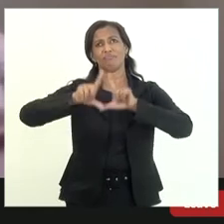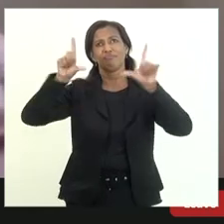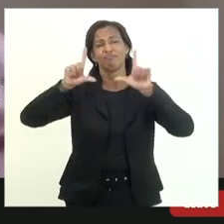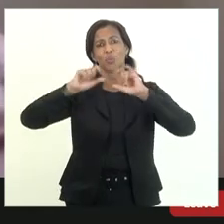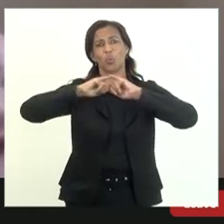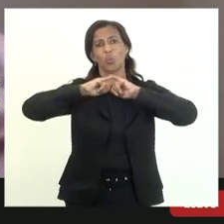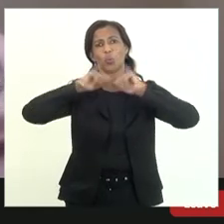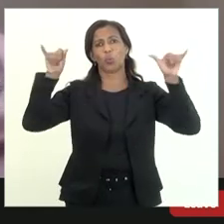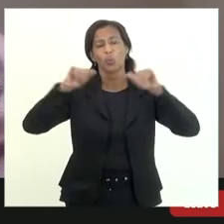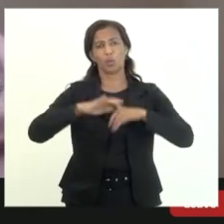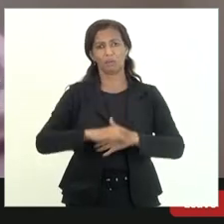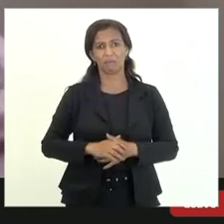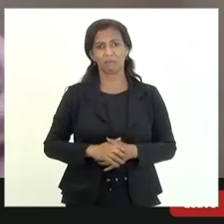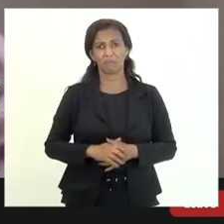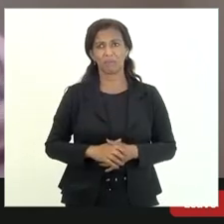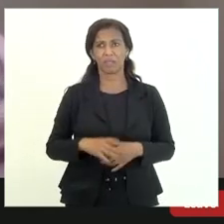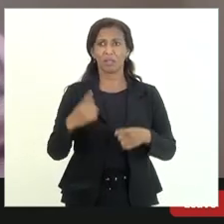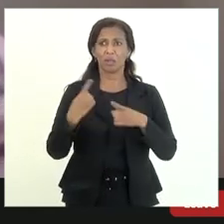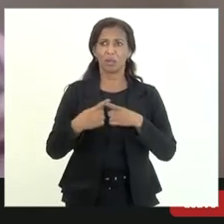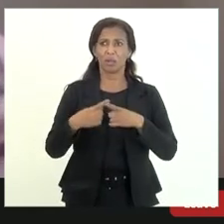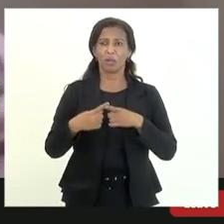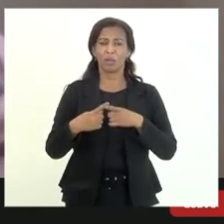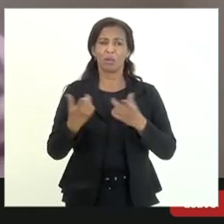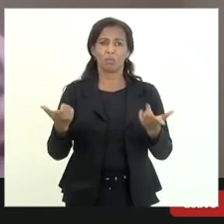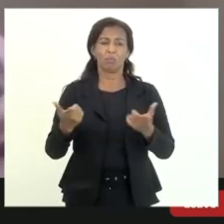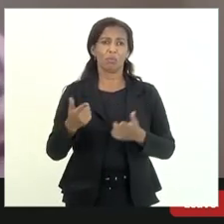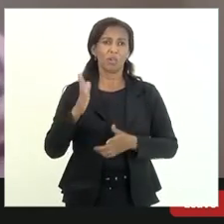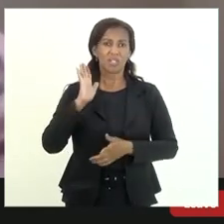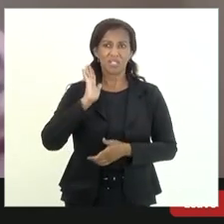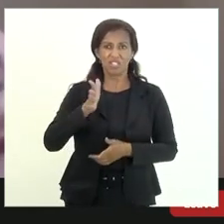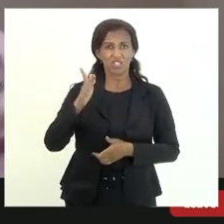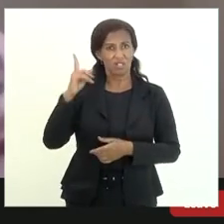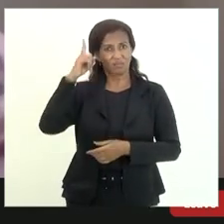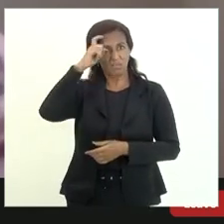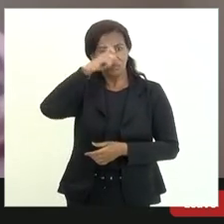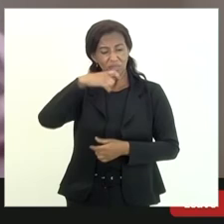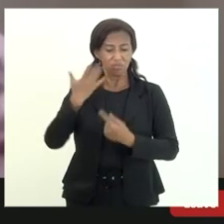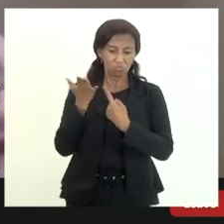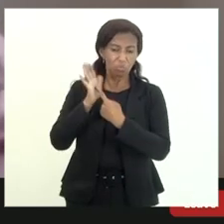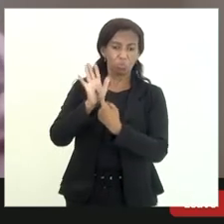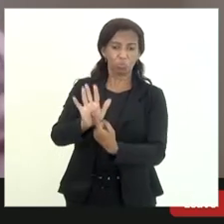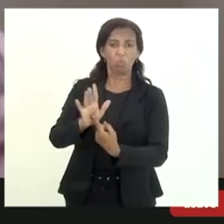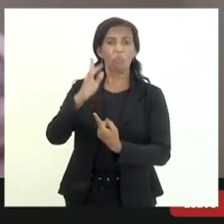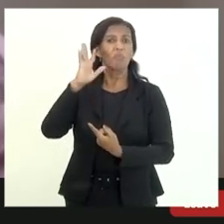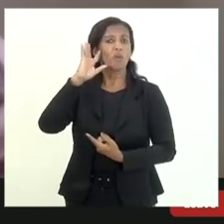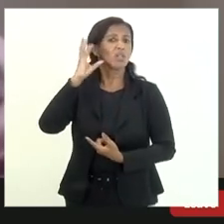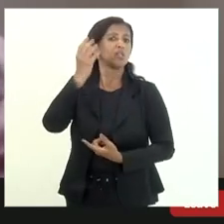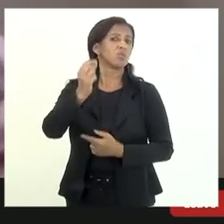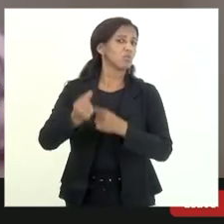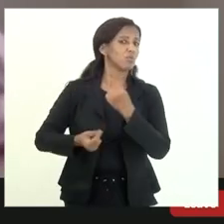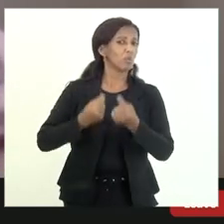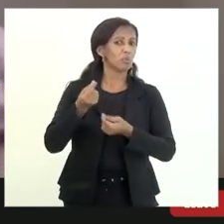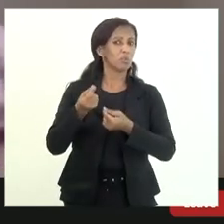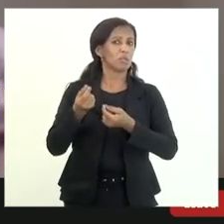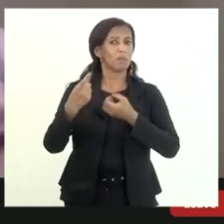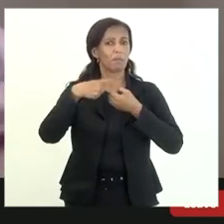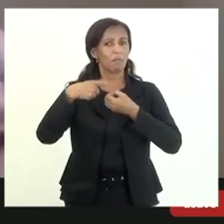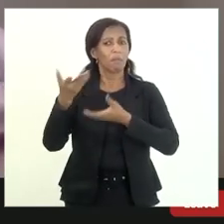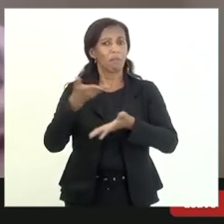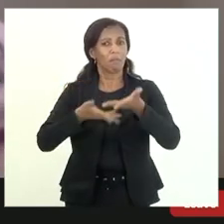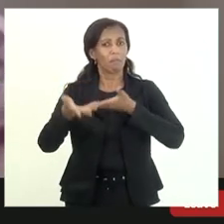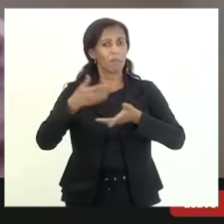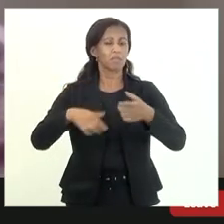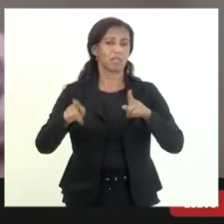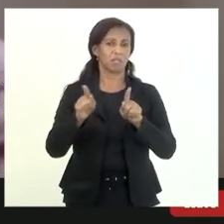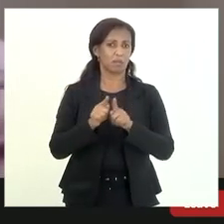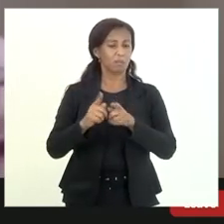porque também se ela já está no forne fica mais no forne ainda para ver o que a gente consegue resolver e ter parcerias também é claro